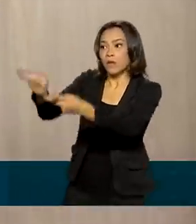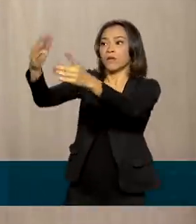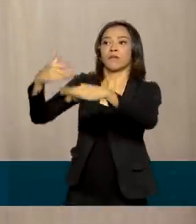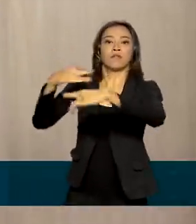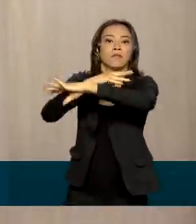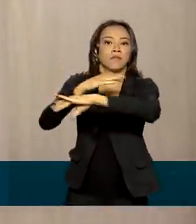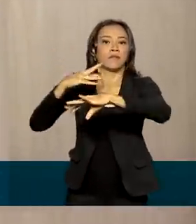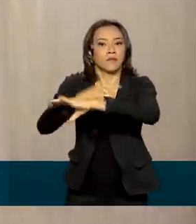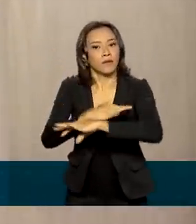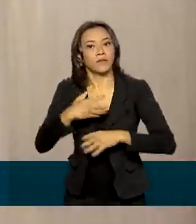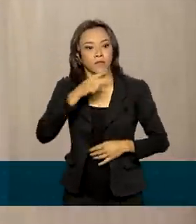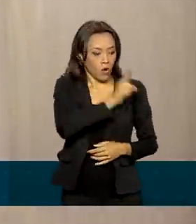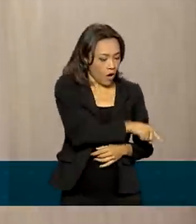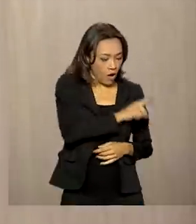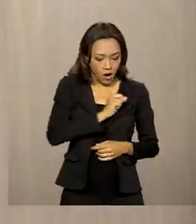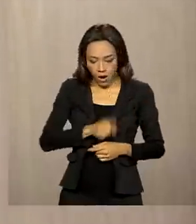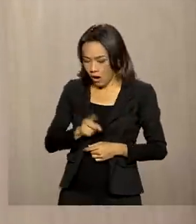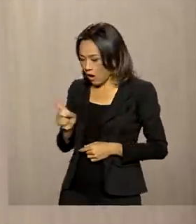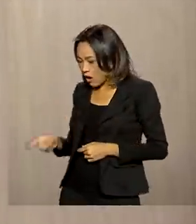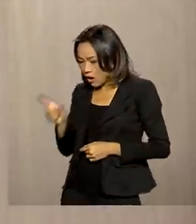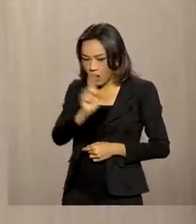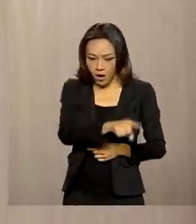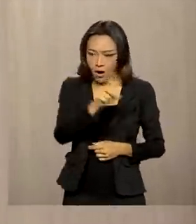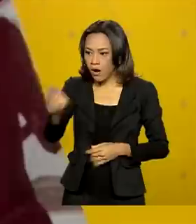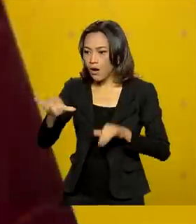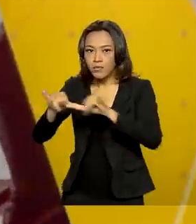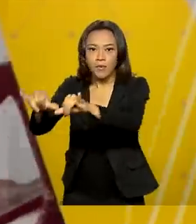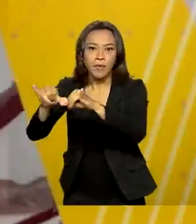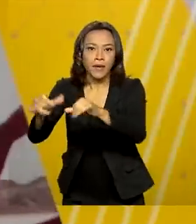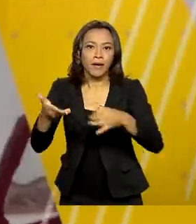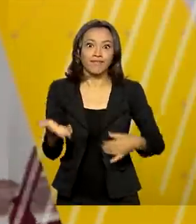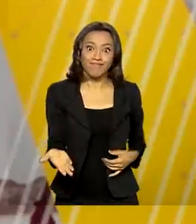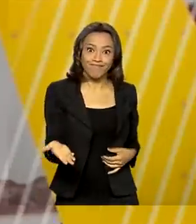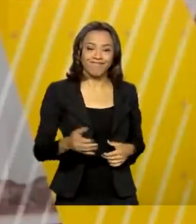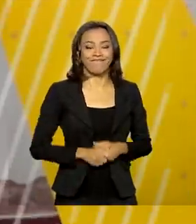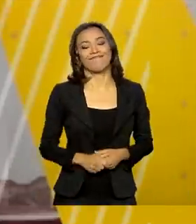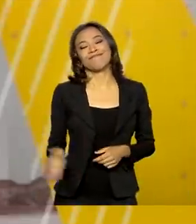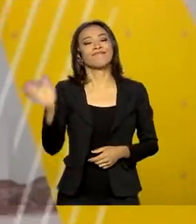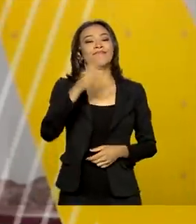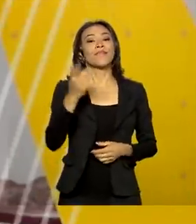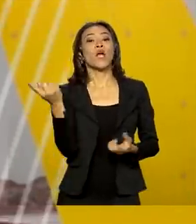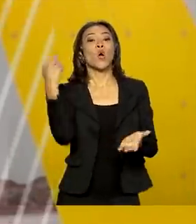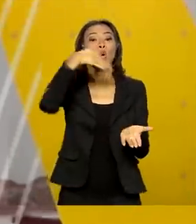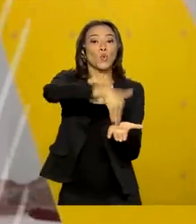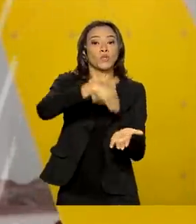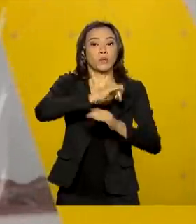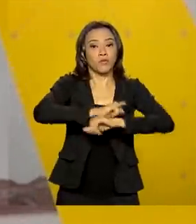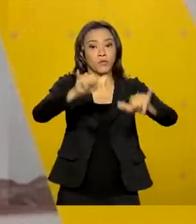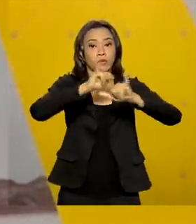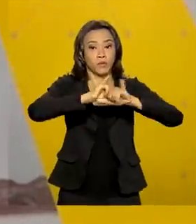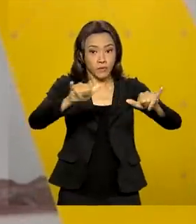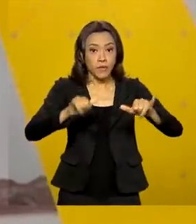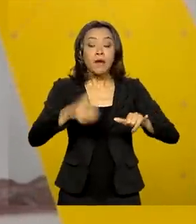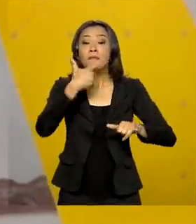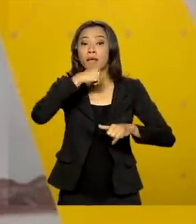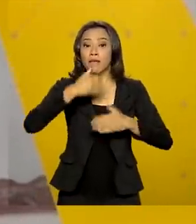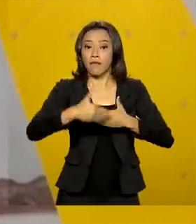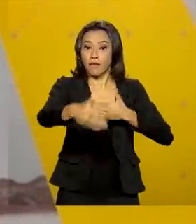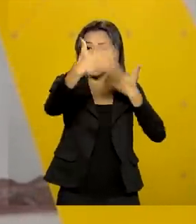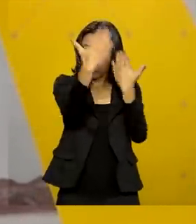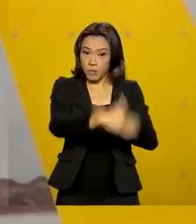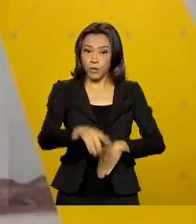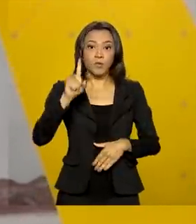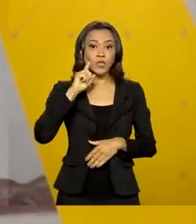transformou e aí chegou no supermercado. E uma última informação, para quem vai fazer as provas do Enem nos dias